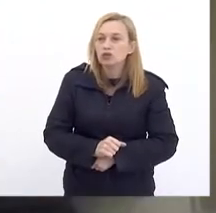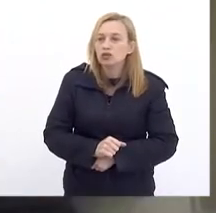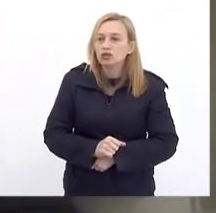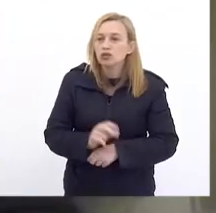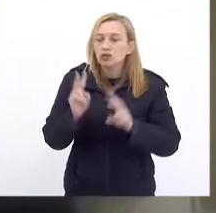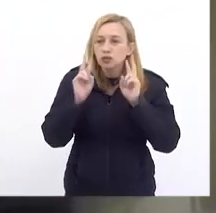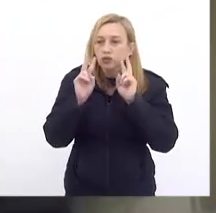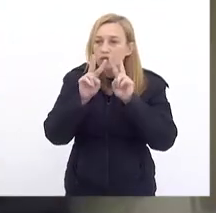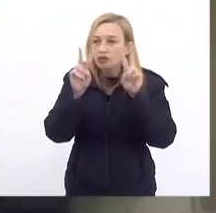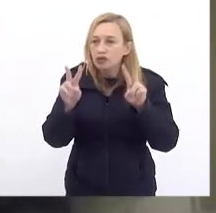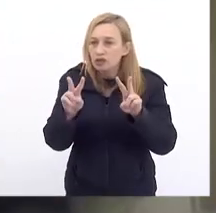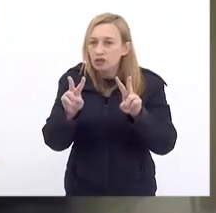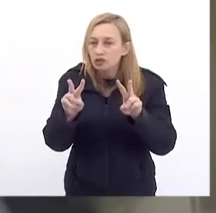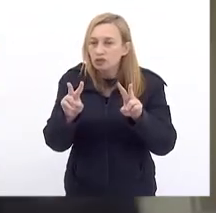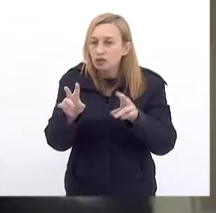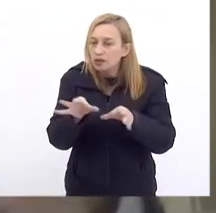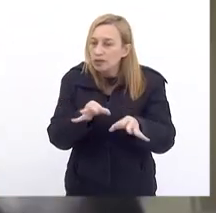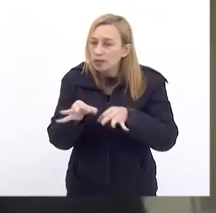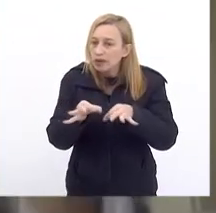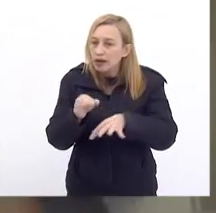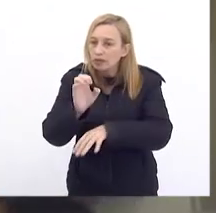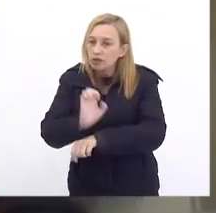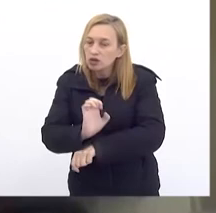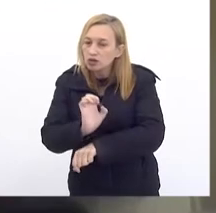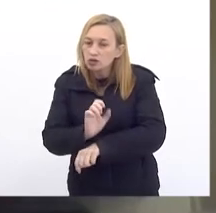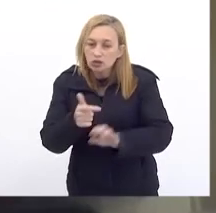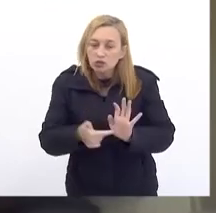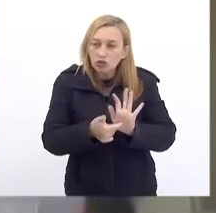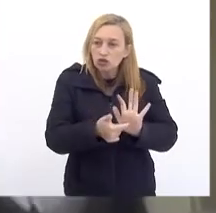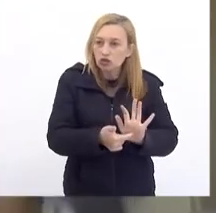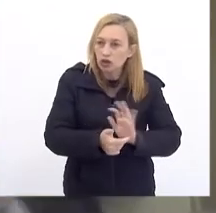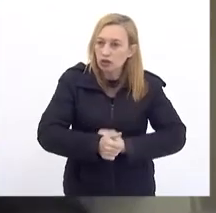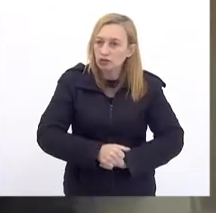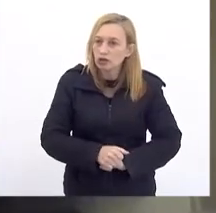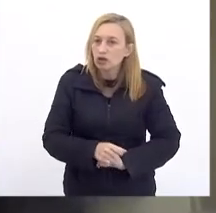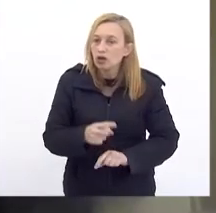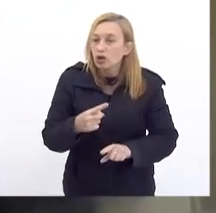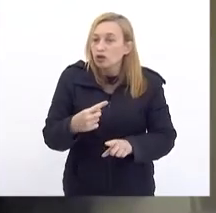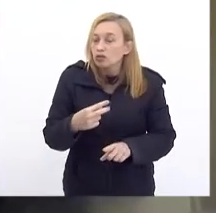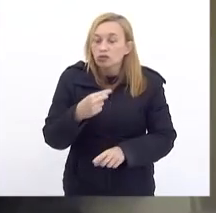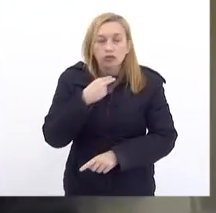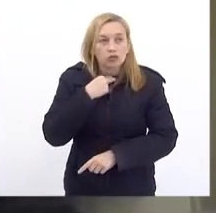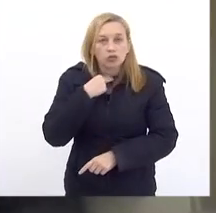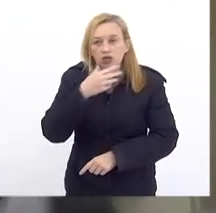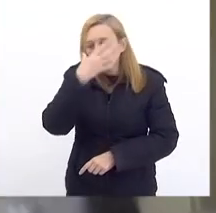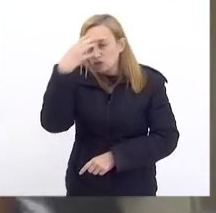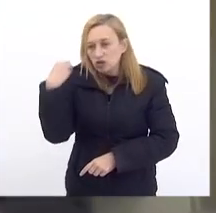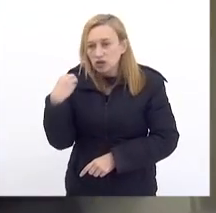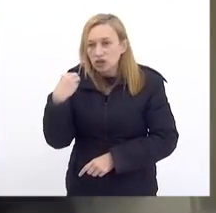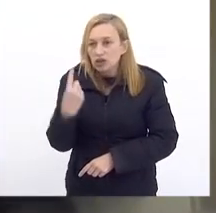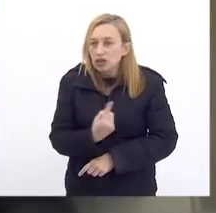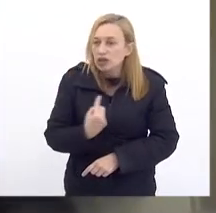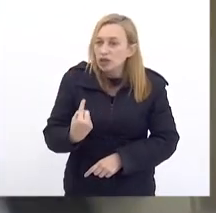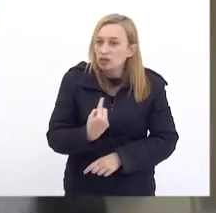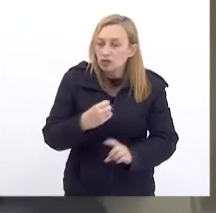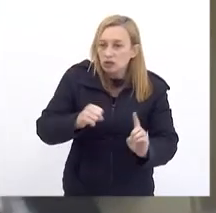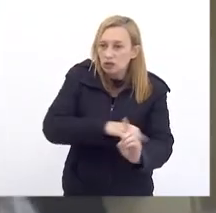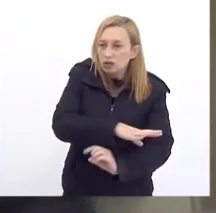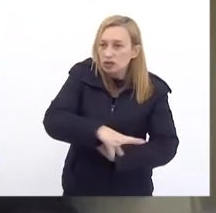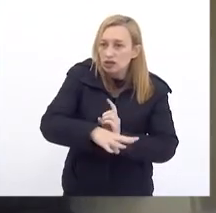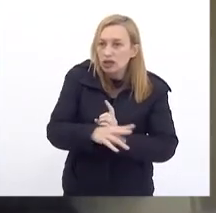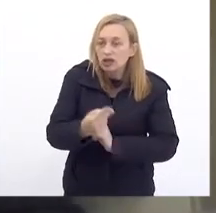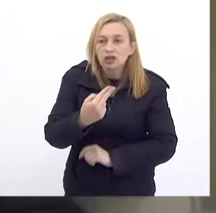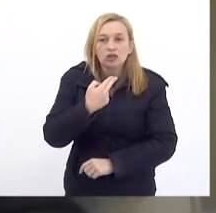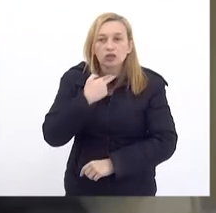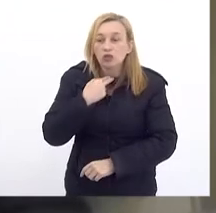São feitos Pelo Estado E isso Tem trazido Reflexos Porque nós Não podemos Esquecer Que a nossa Sociedade Não pode